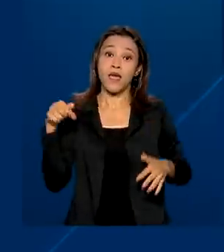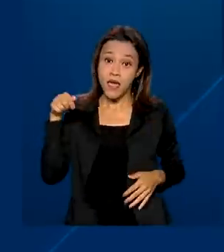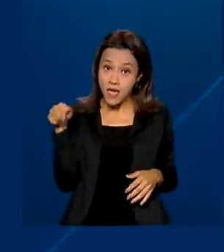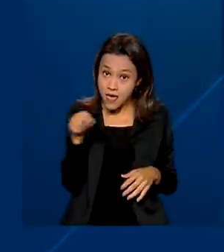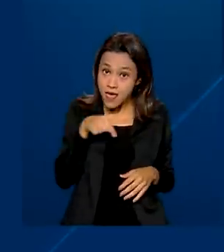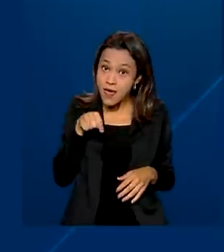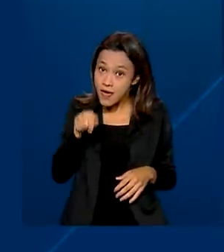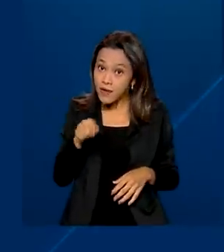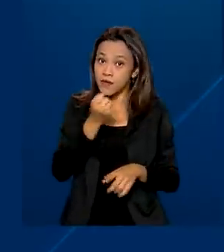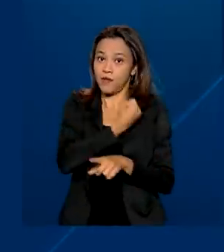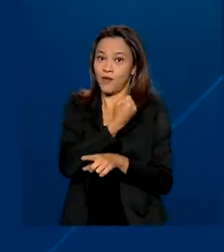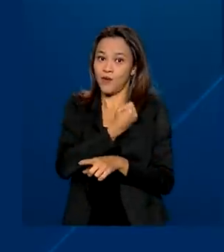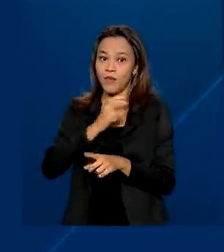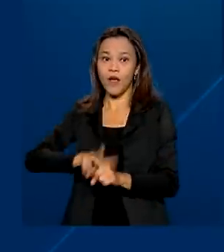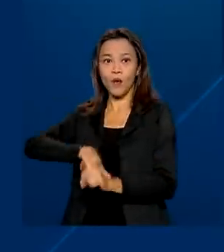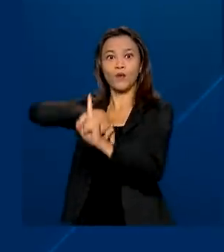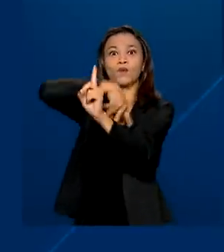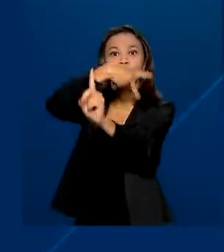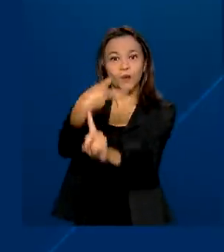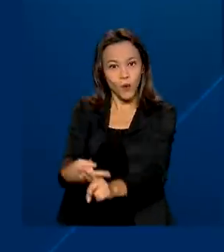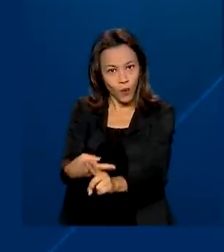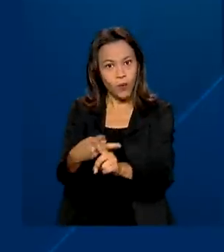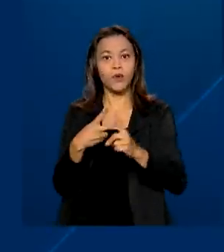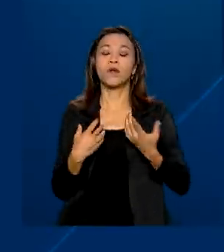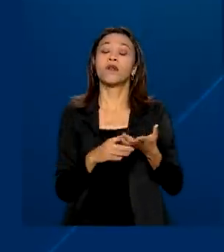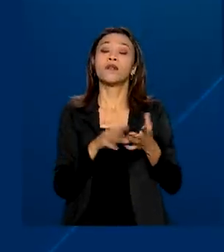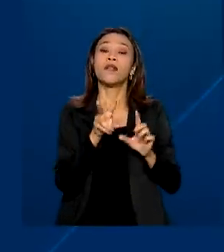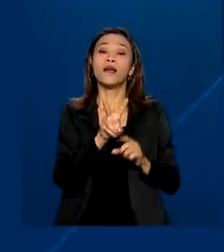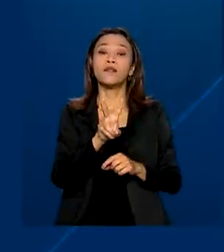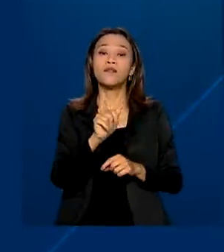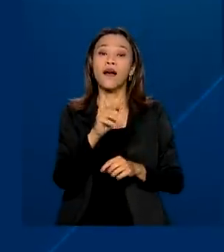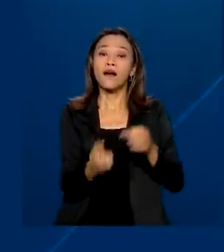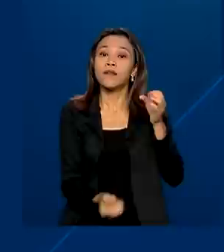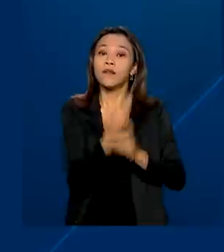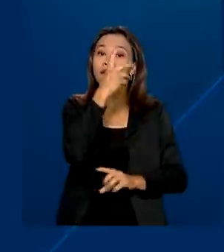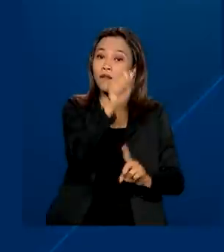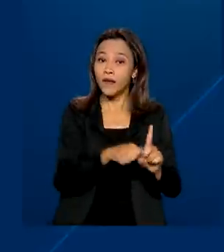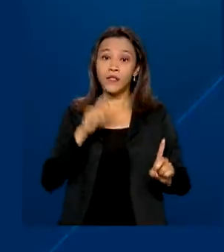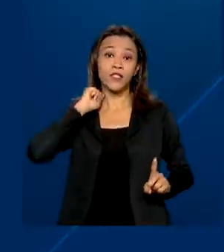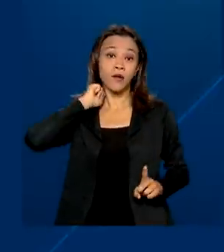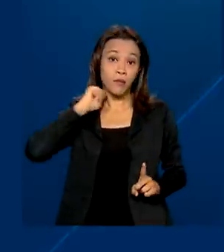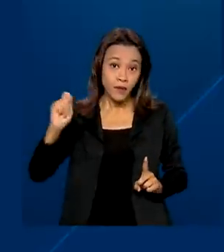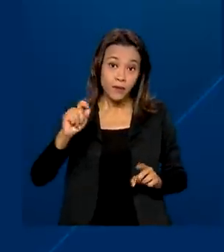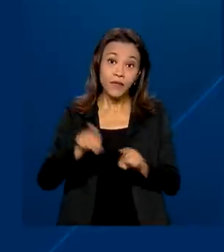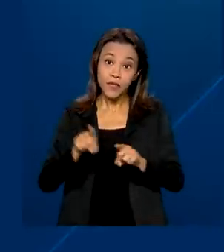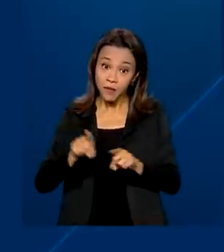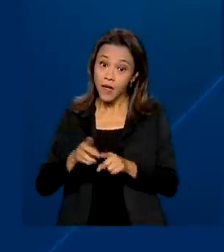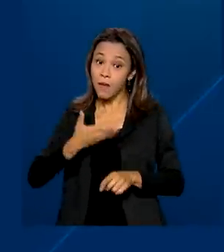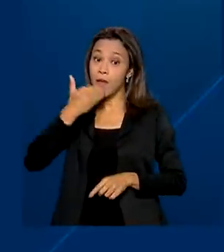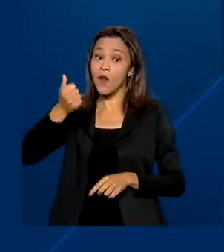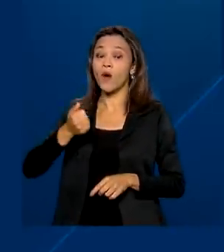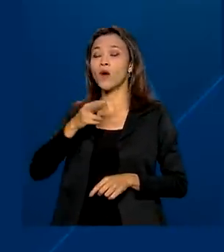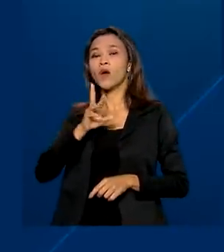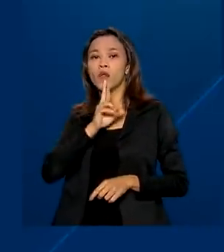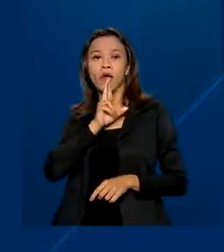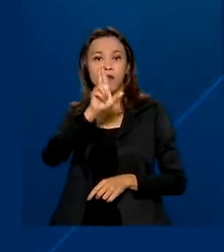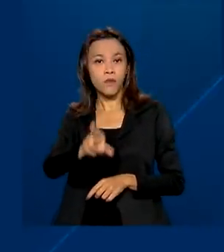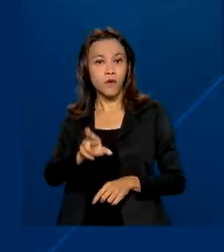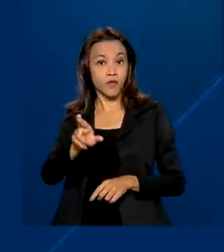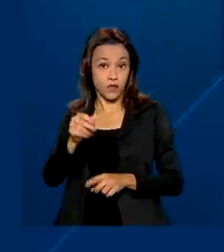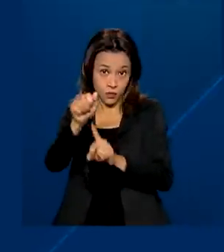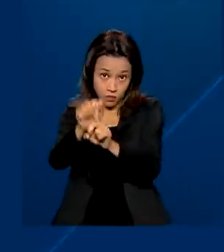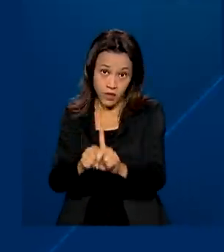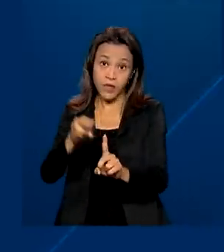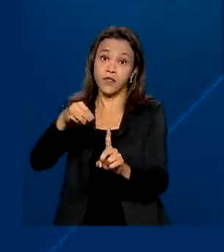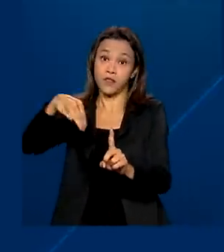é mais que o dobro das vagas criadas em abril e também é maior que o resultado de março. No acumulado dos cinco